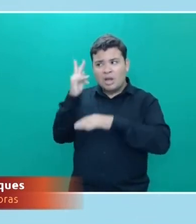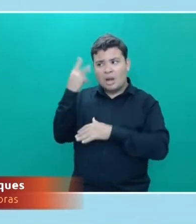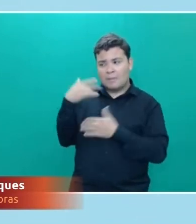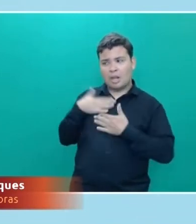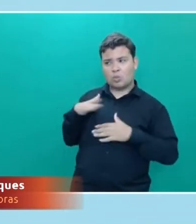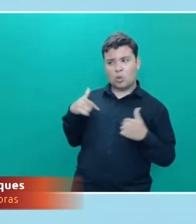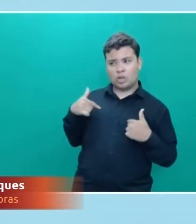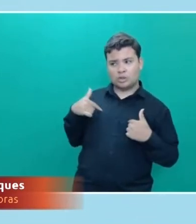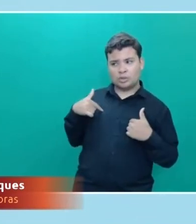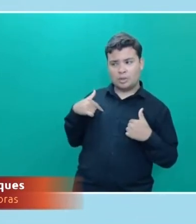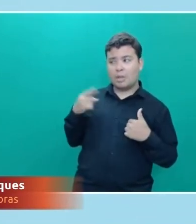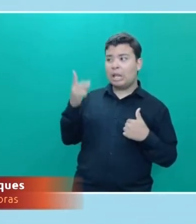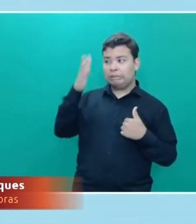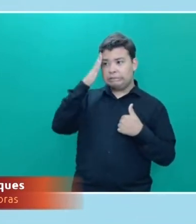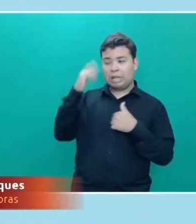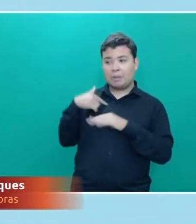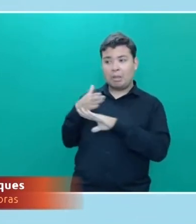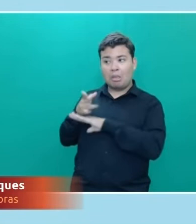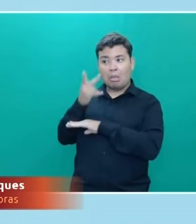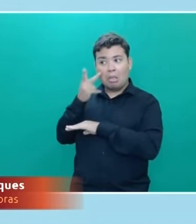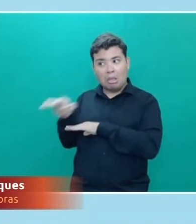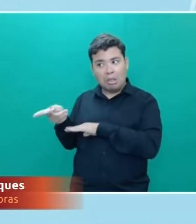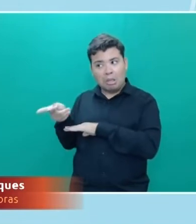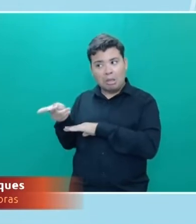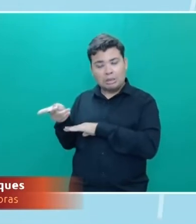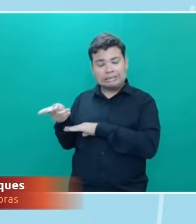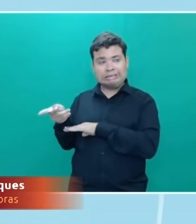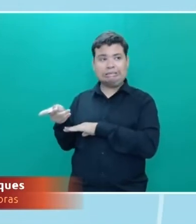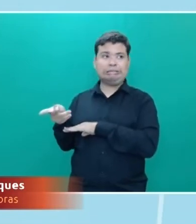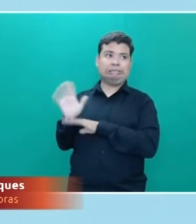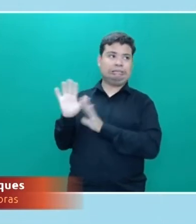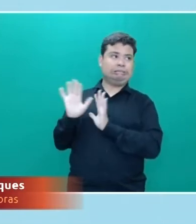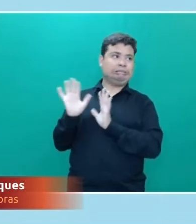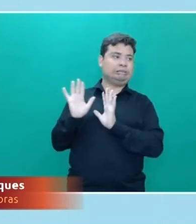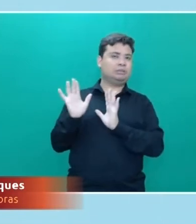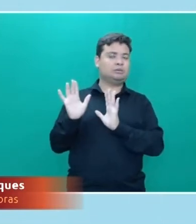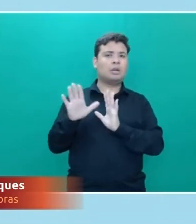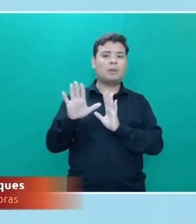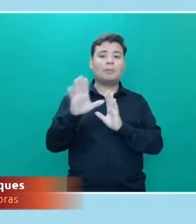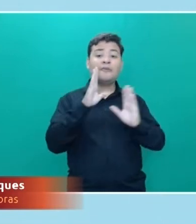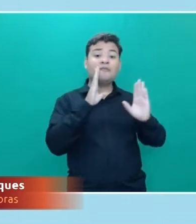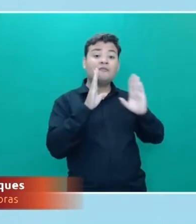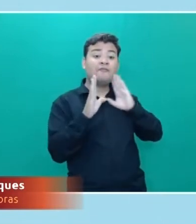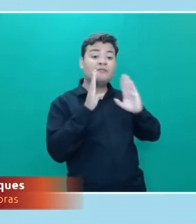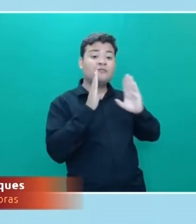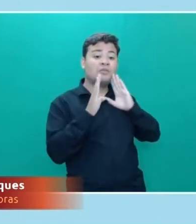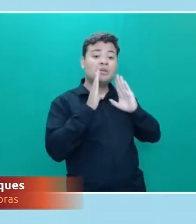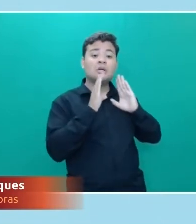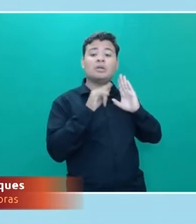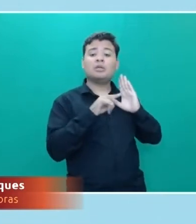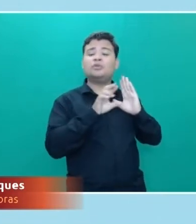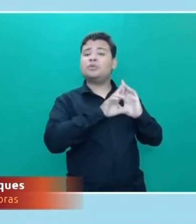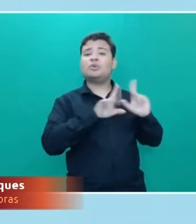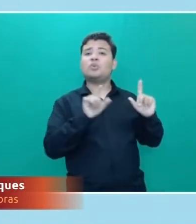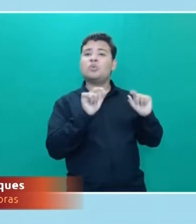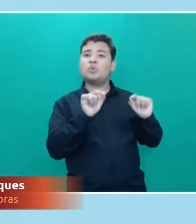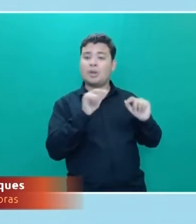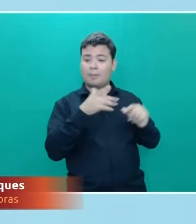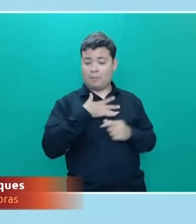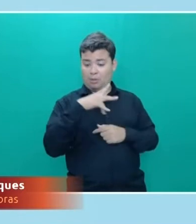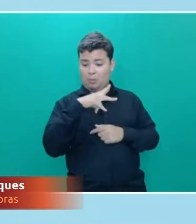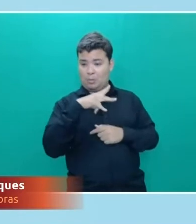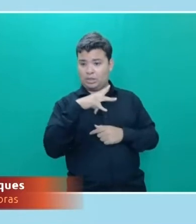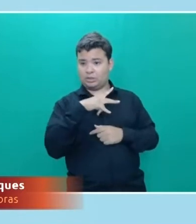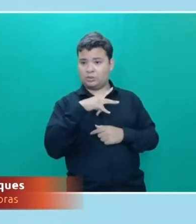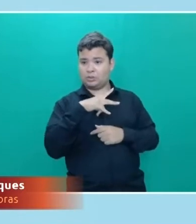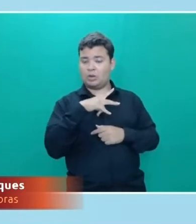vai ficar sabendo. Ao passo que a grande jogada do Facebook foi proteger ao máximo essa privacidade.